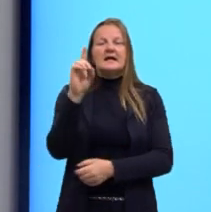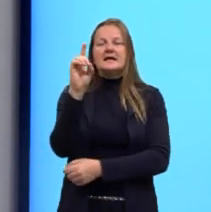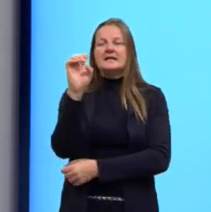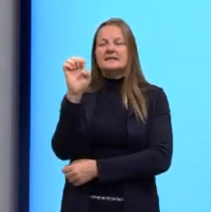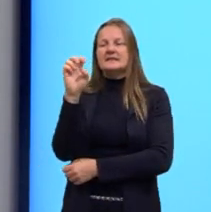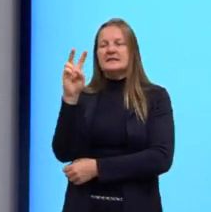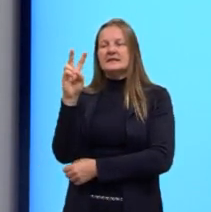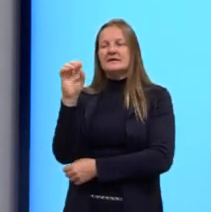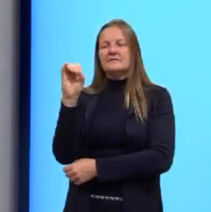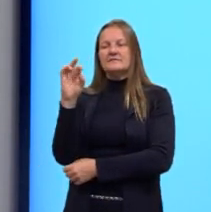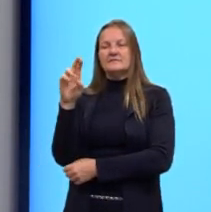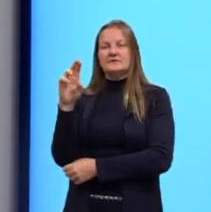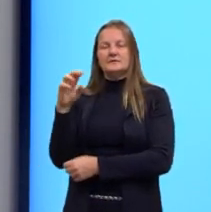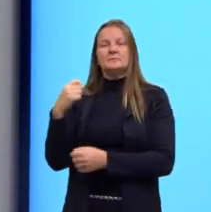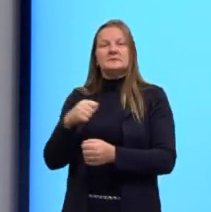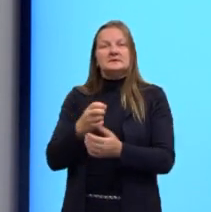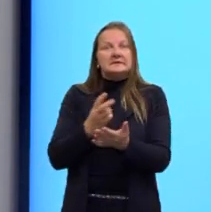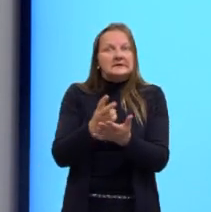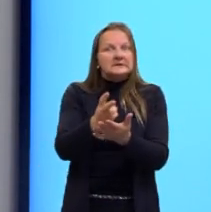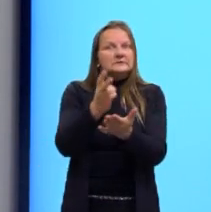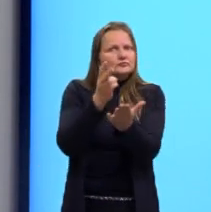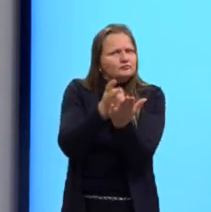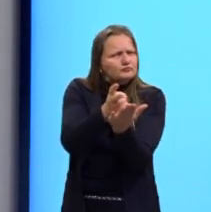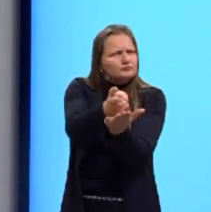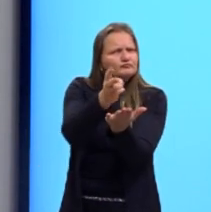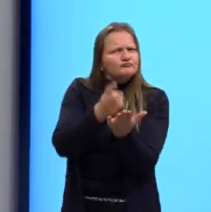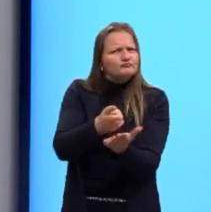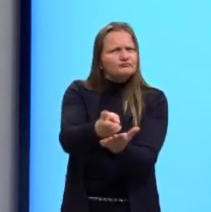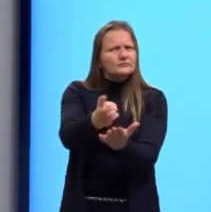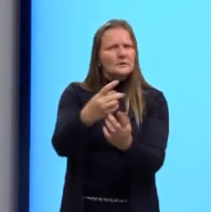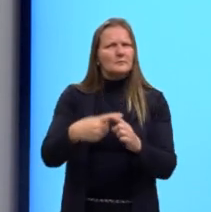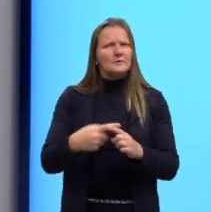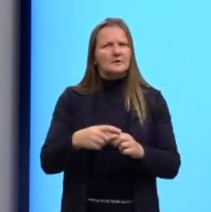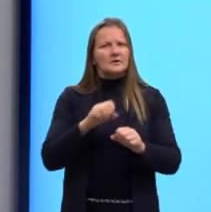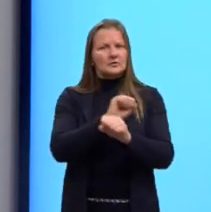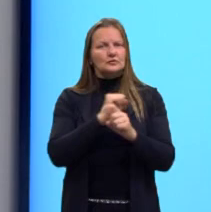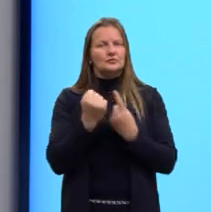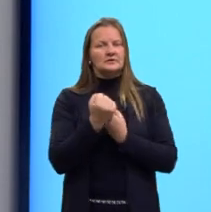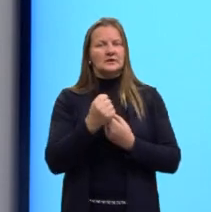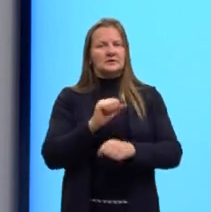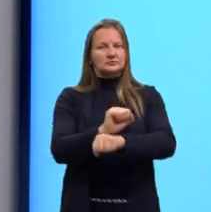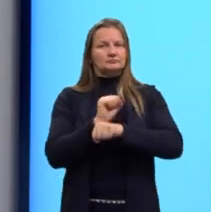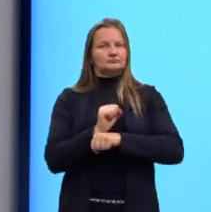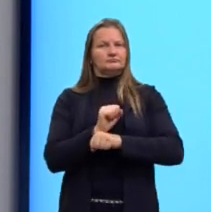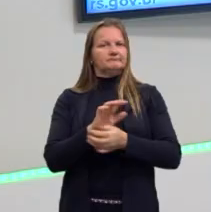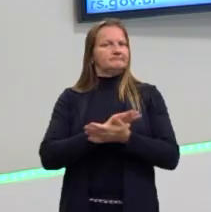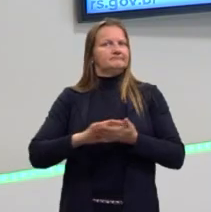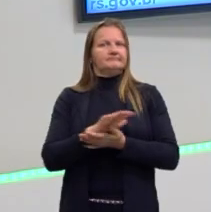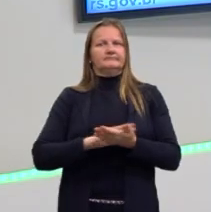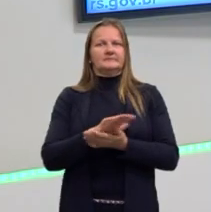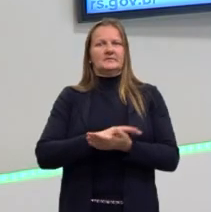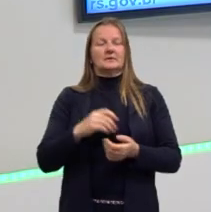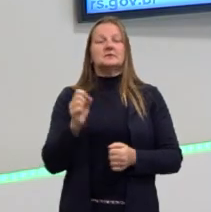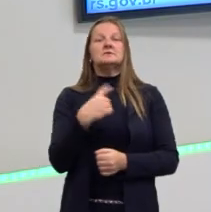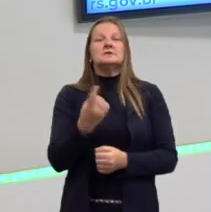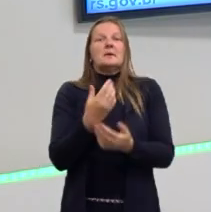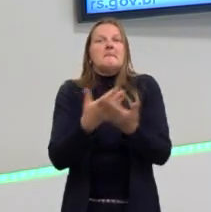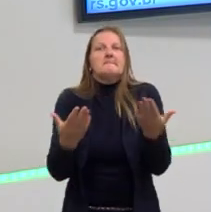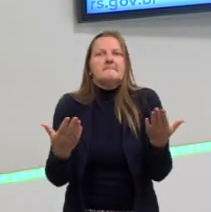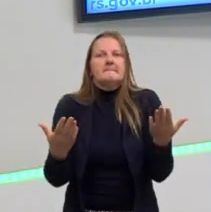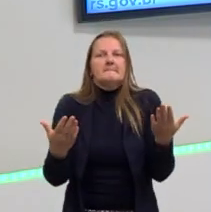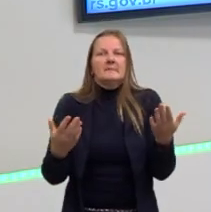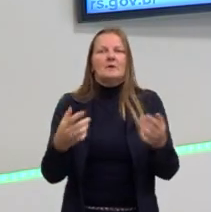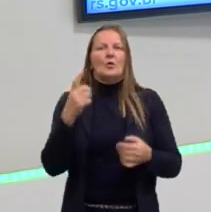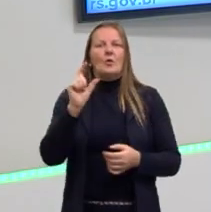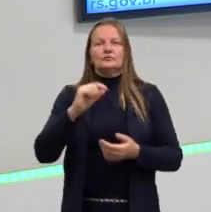é preciso manter. É preciso manter esses direitos, porque a sociedade não é estática. Se alguém não manter, um